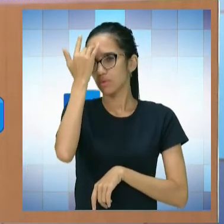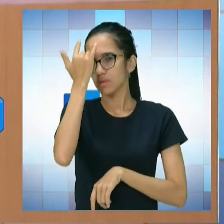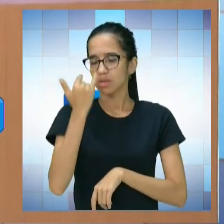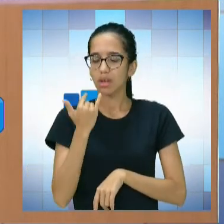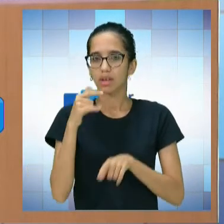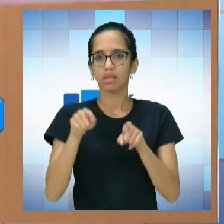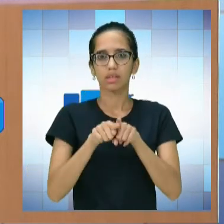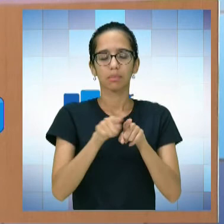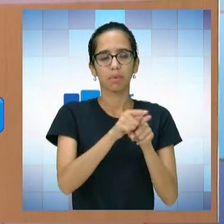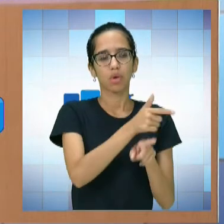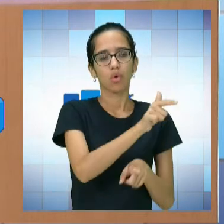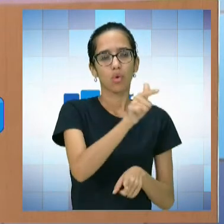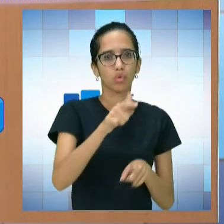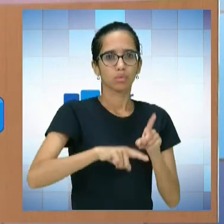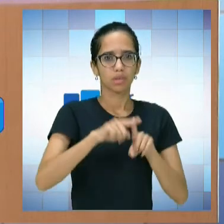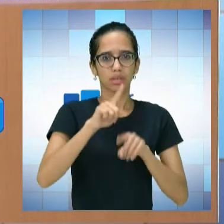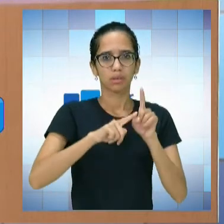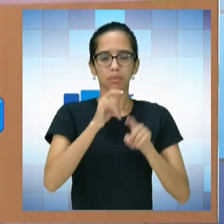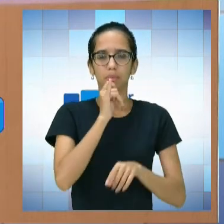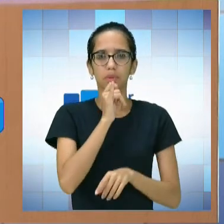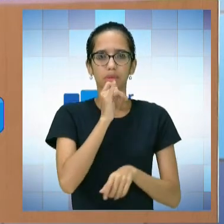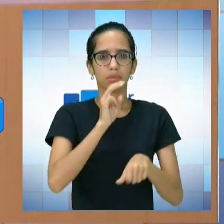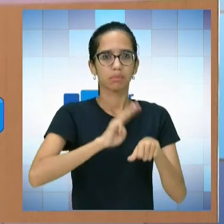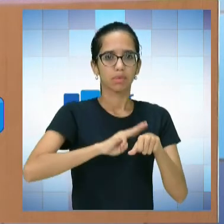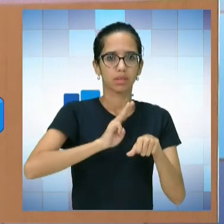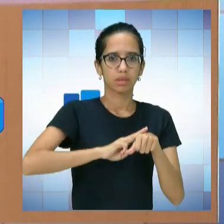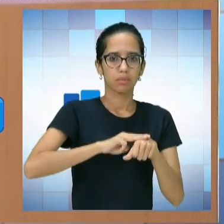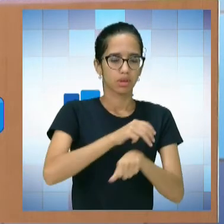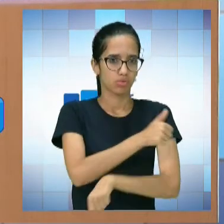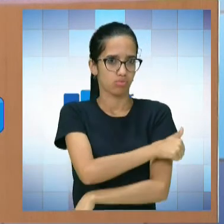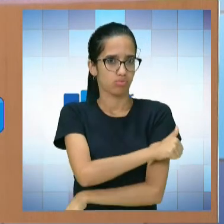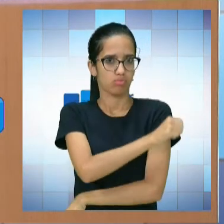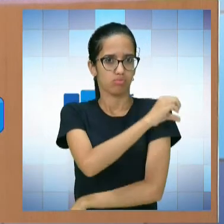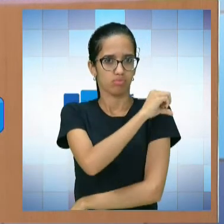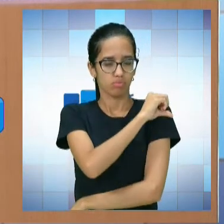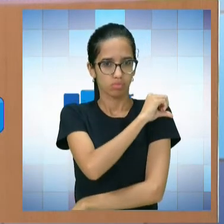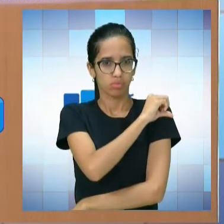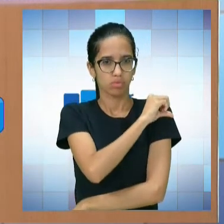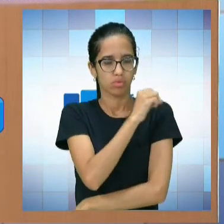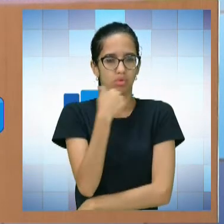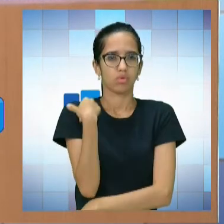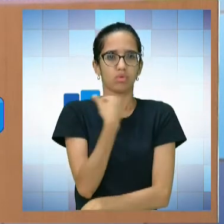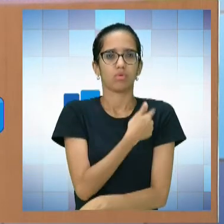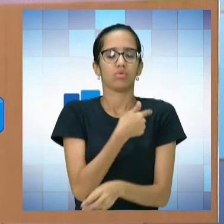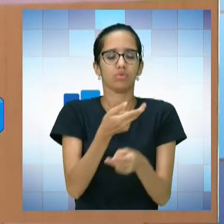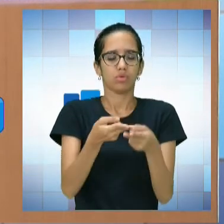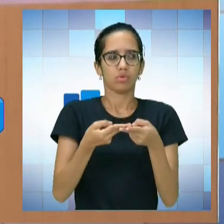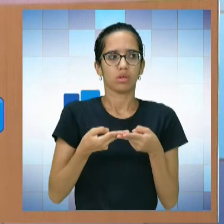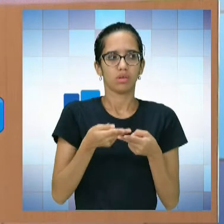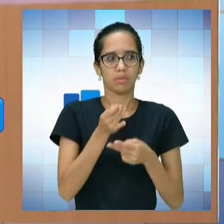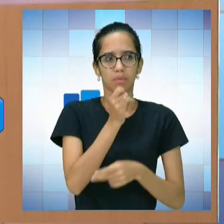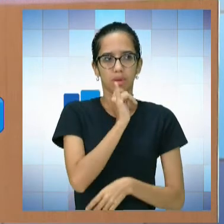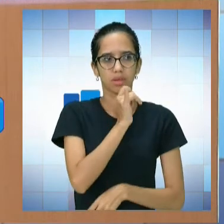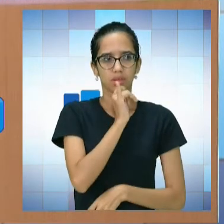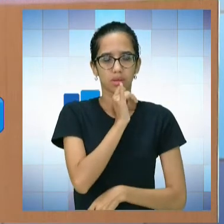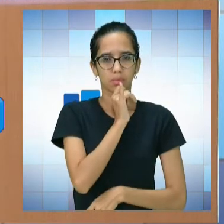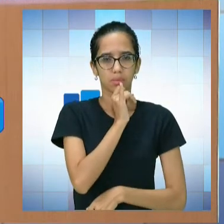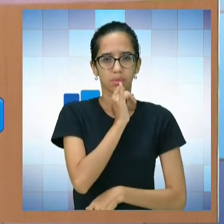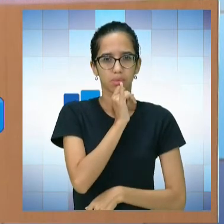vários outros recursos para trabalhar, por exemplo, a matemática das séries iniciais. Nós utilizamos um recurso que é bastante usado